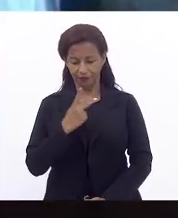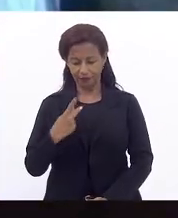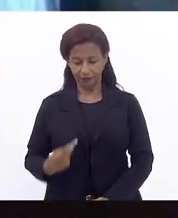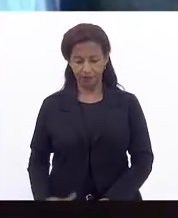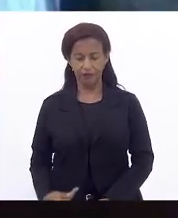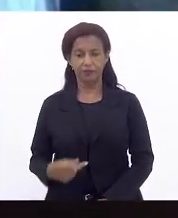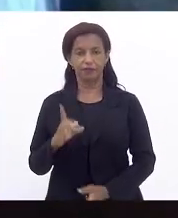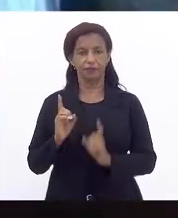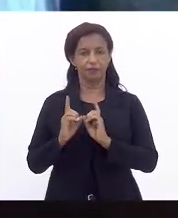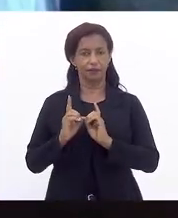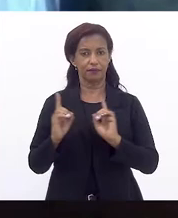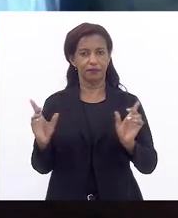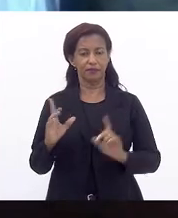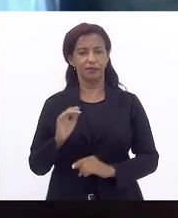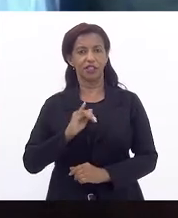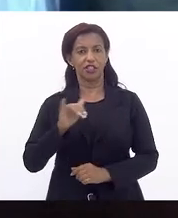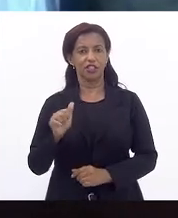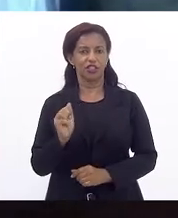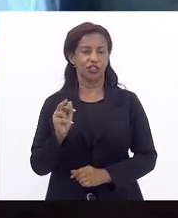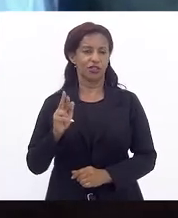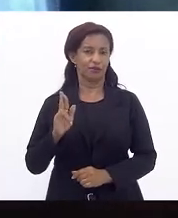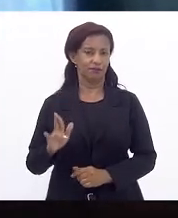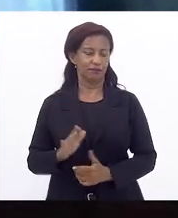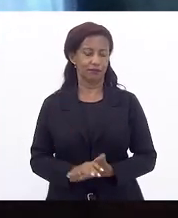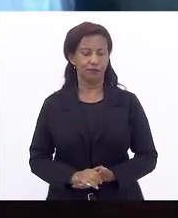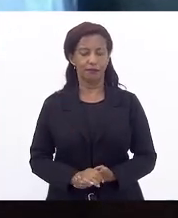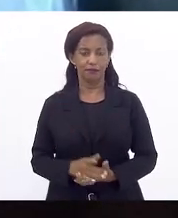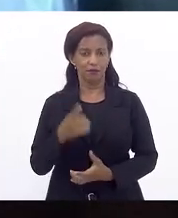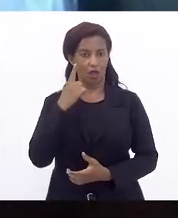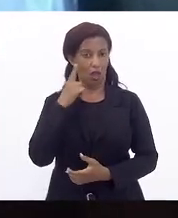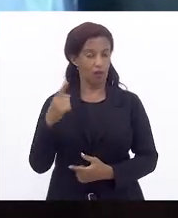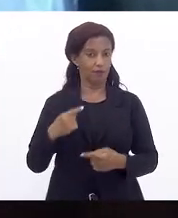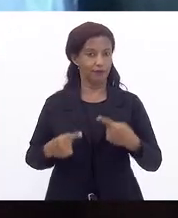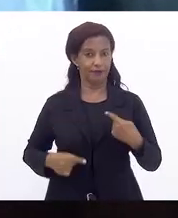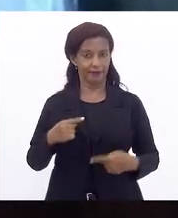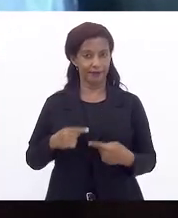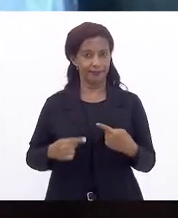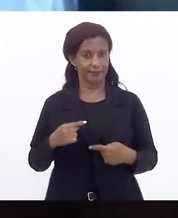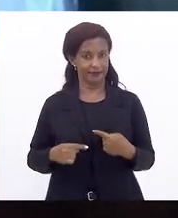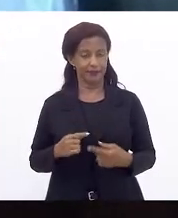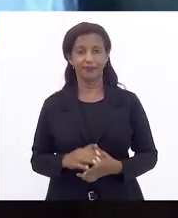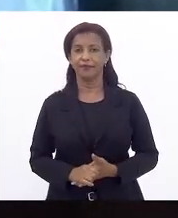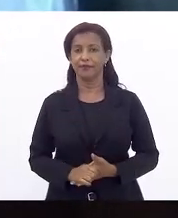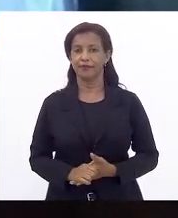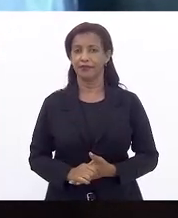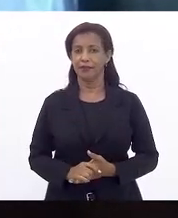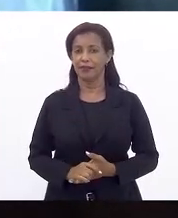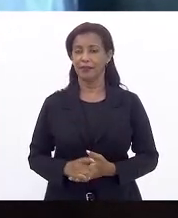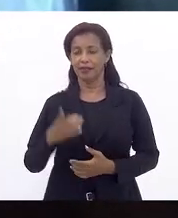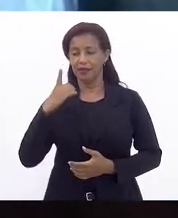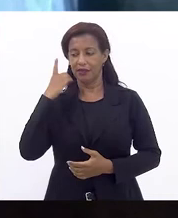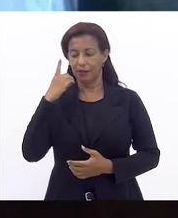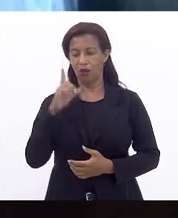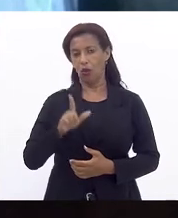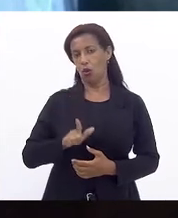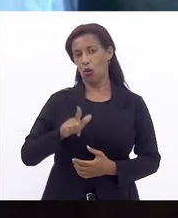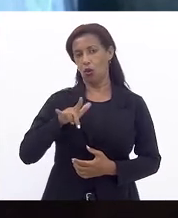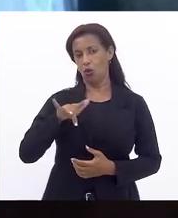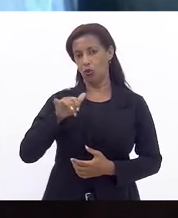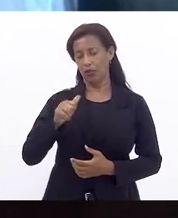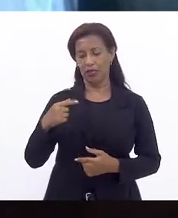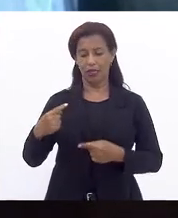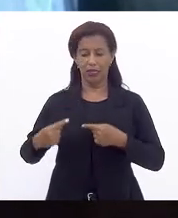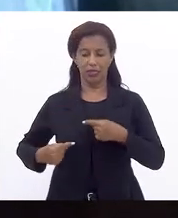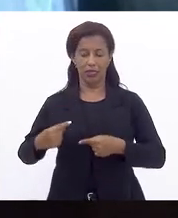Presidente democrático Jair Bitampur. Olha, esse debate da deputada Lucinha e do